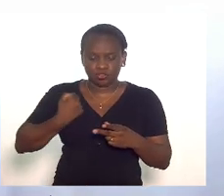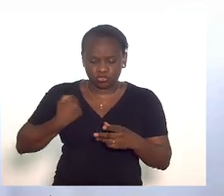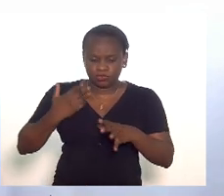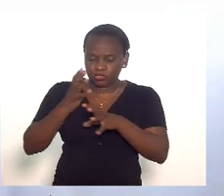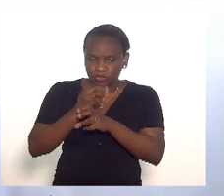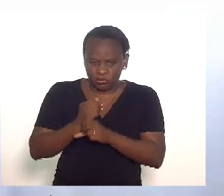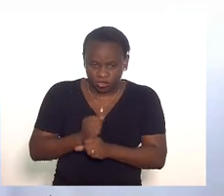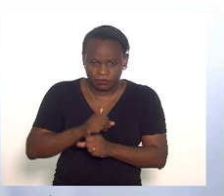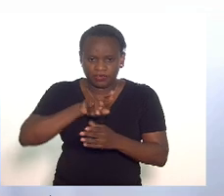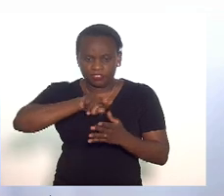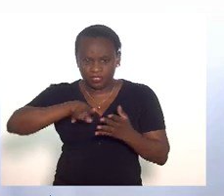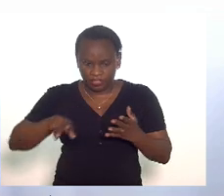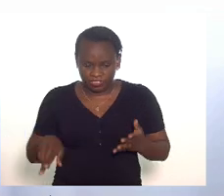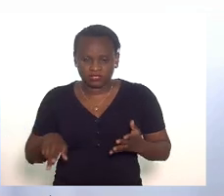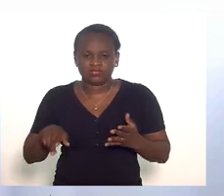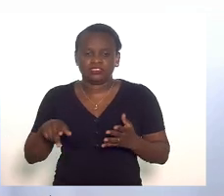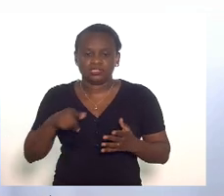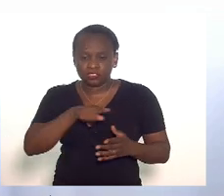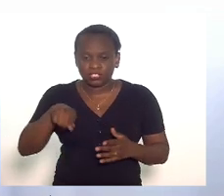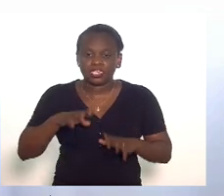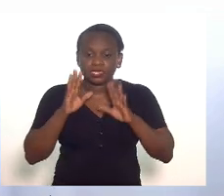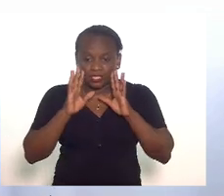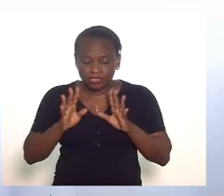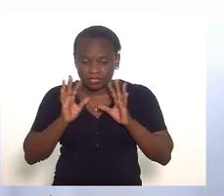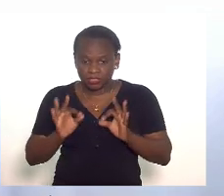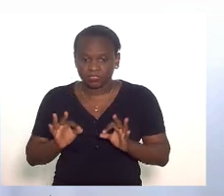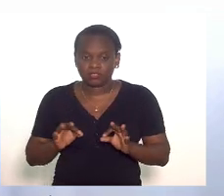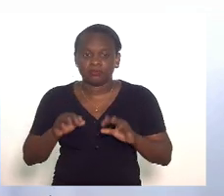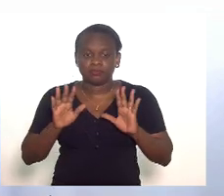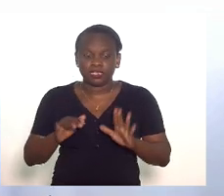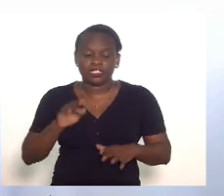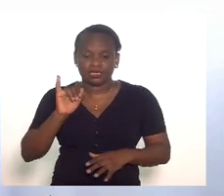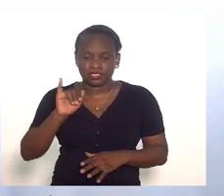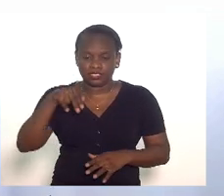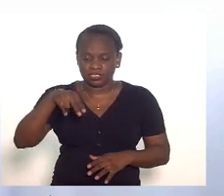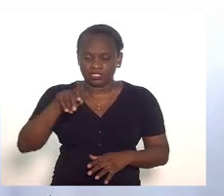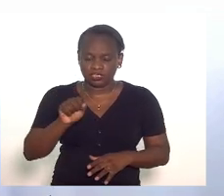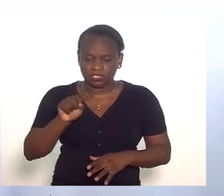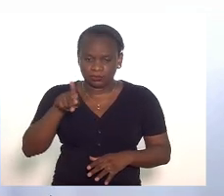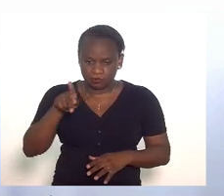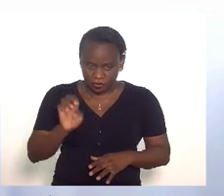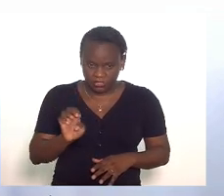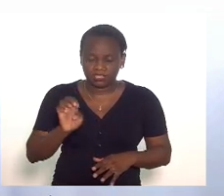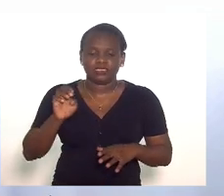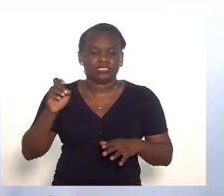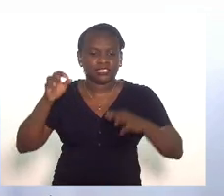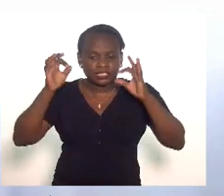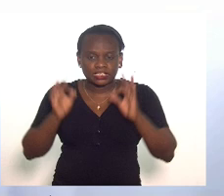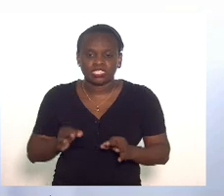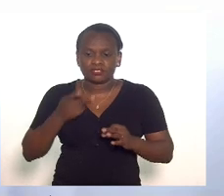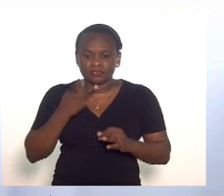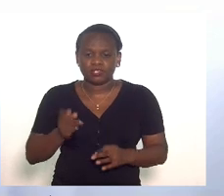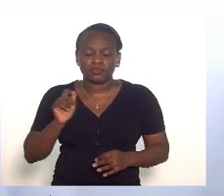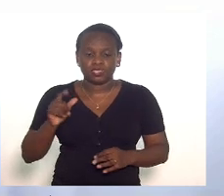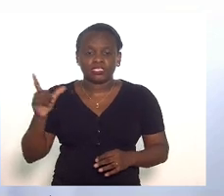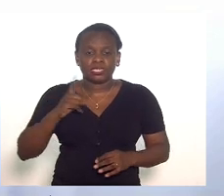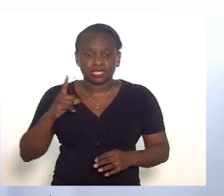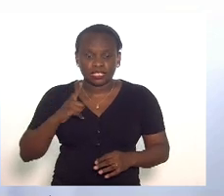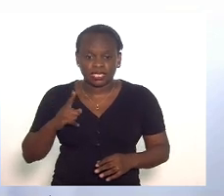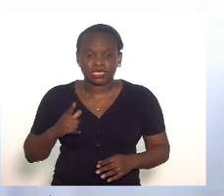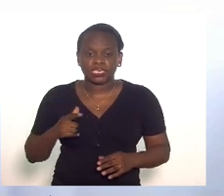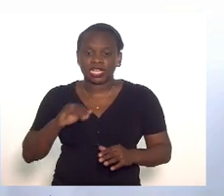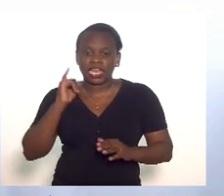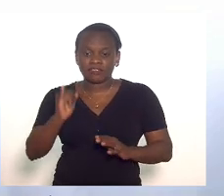merecerem a nossa atenção o Instituto de Segurança Pública não tem dúvidas em afirmar que estamos diante de uma